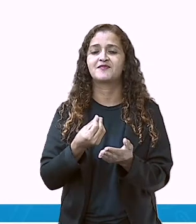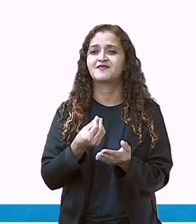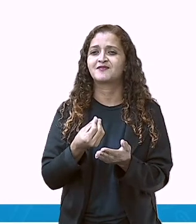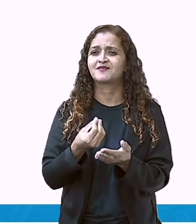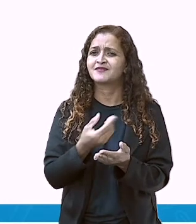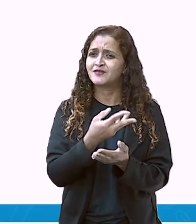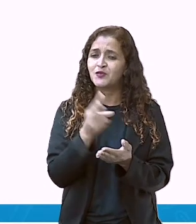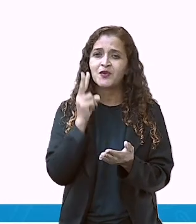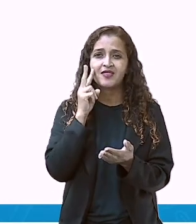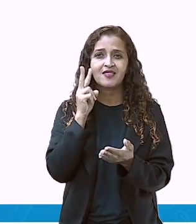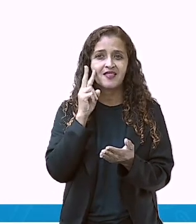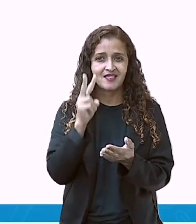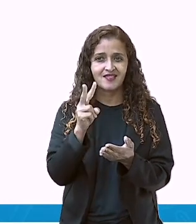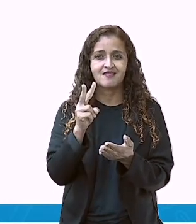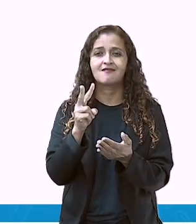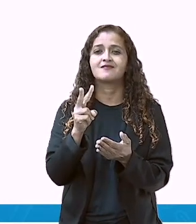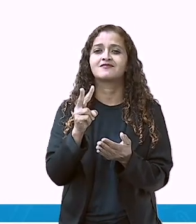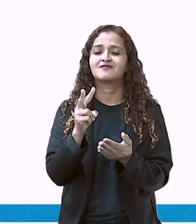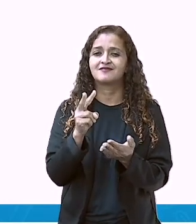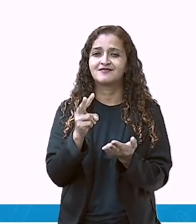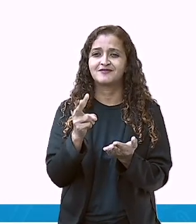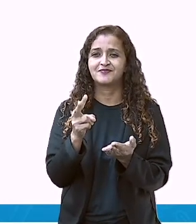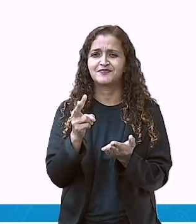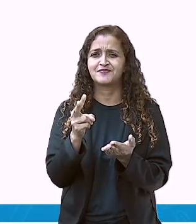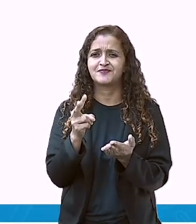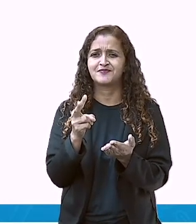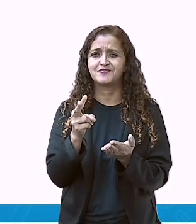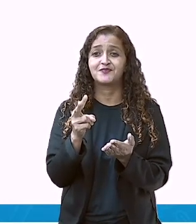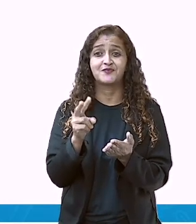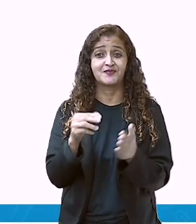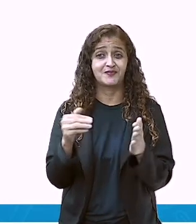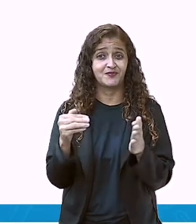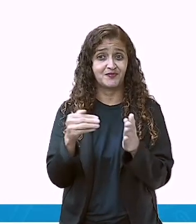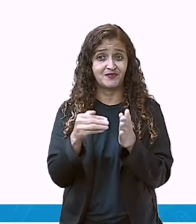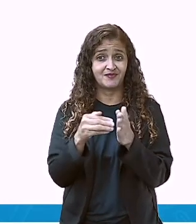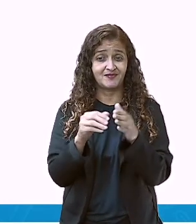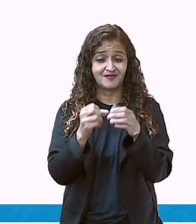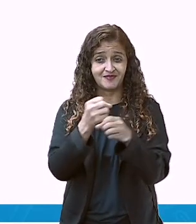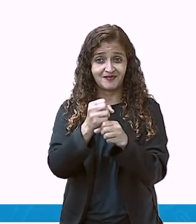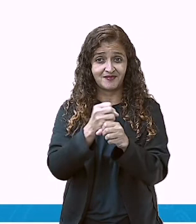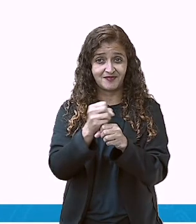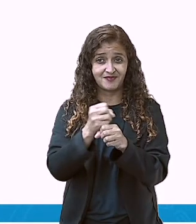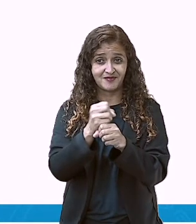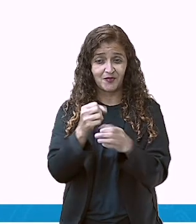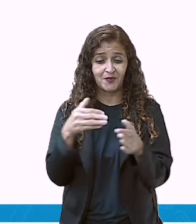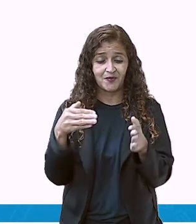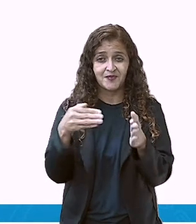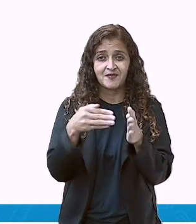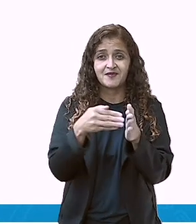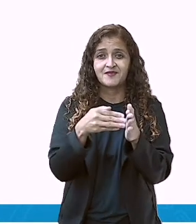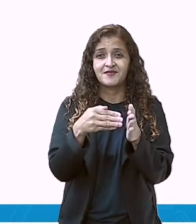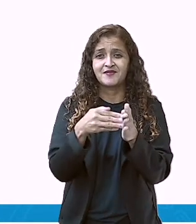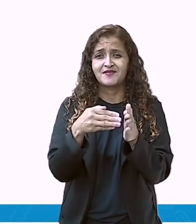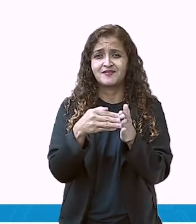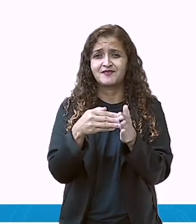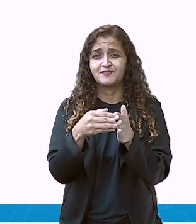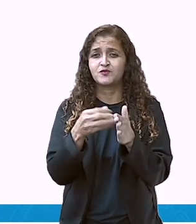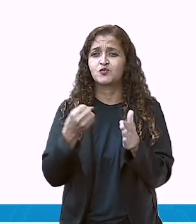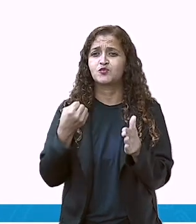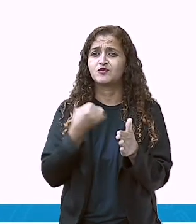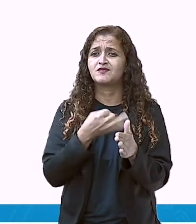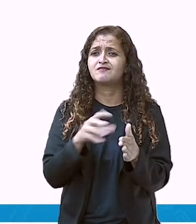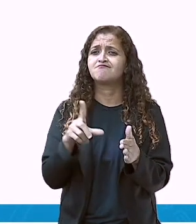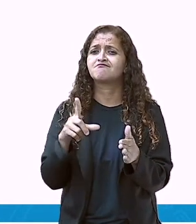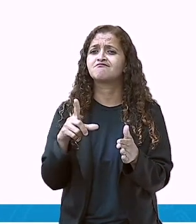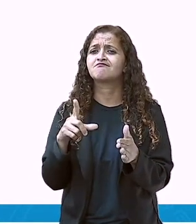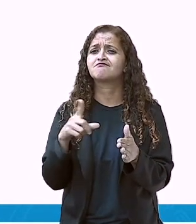Vocês lembram o que eu falei no mês de dezembro? Hã? Que é o último mês do ano. Quantos dias tem o mês de